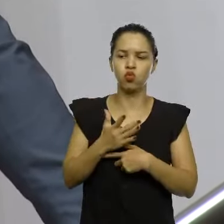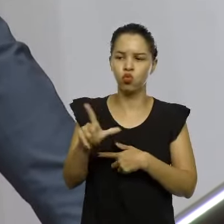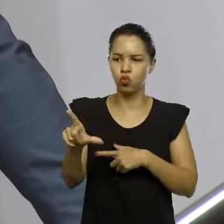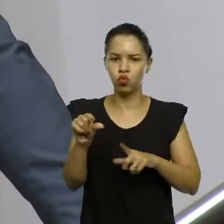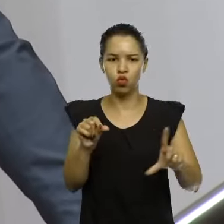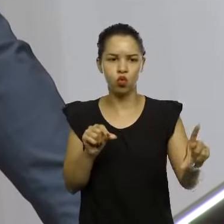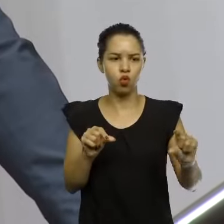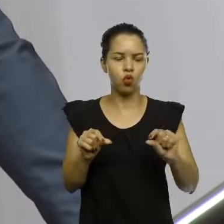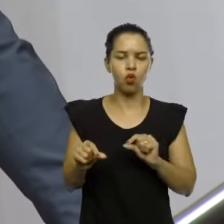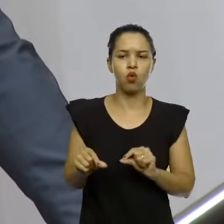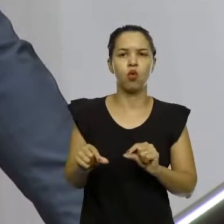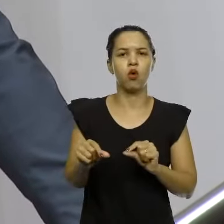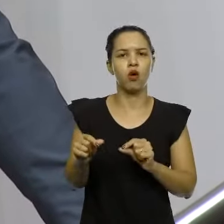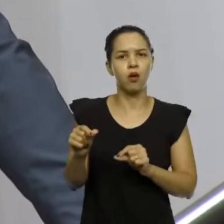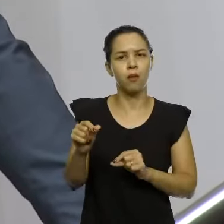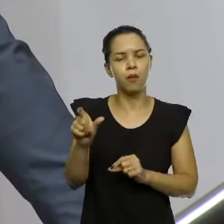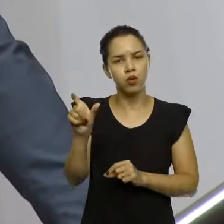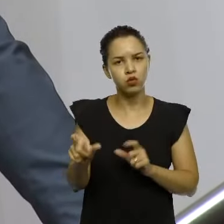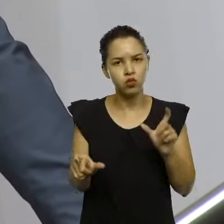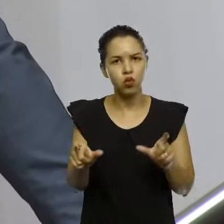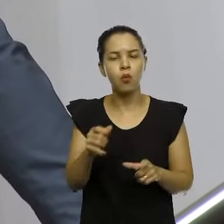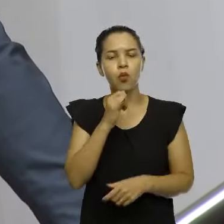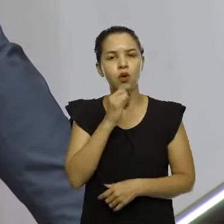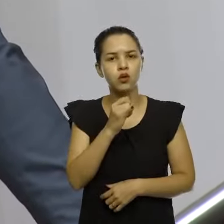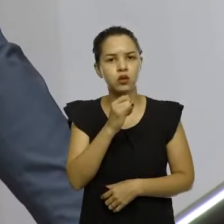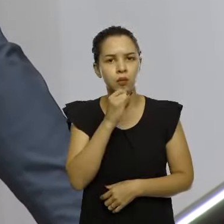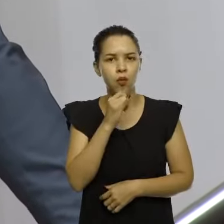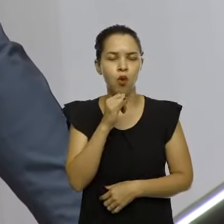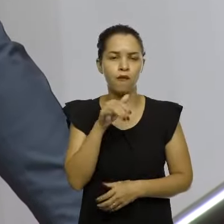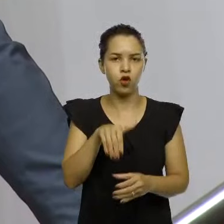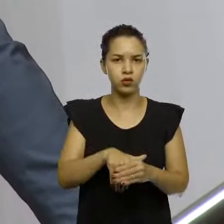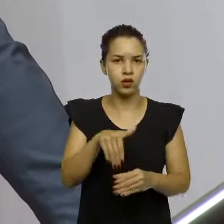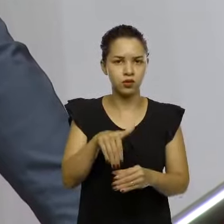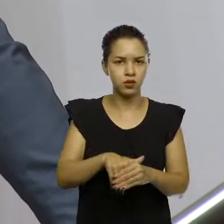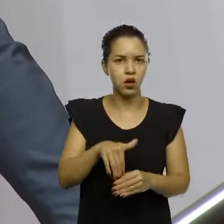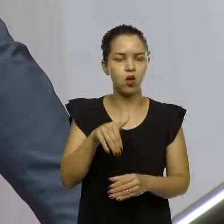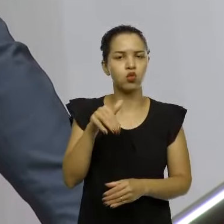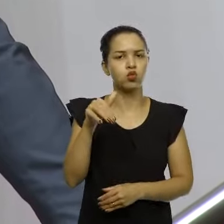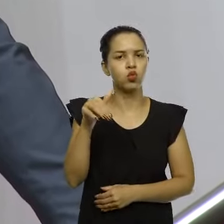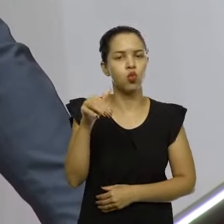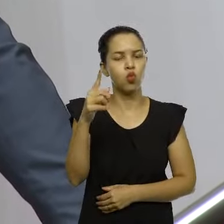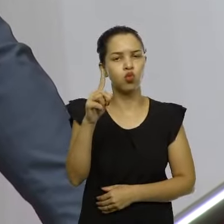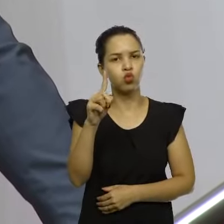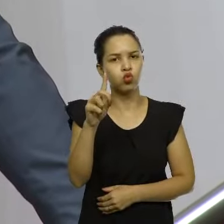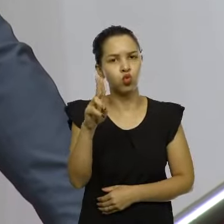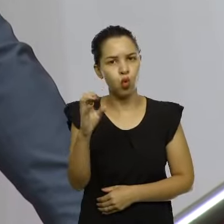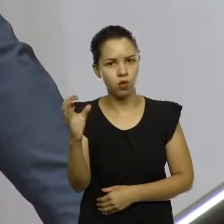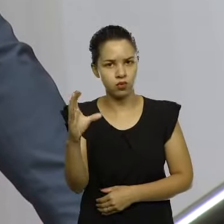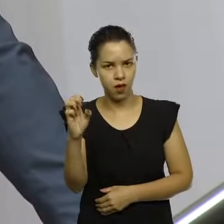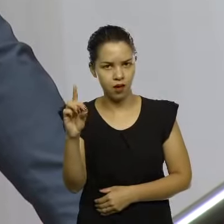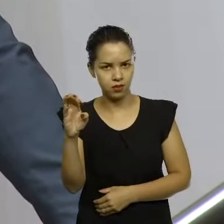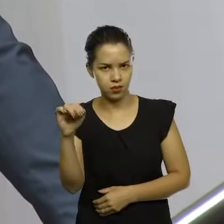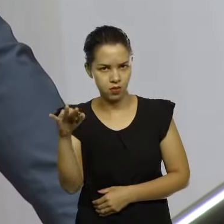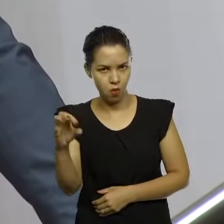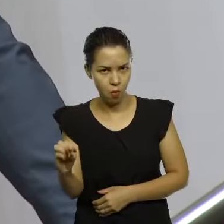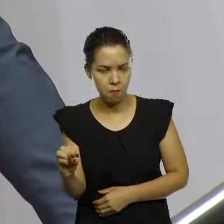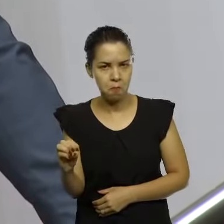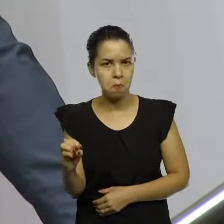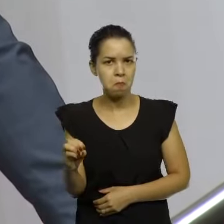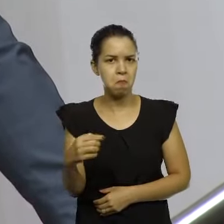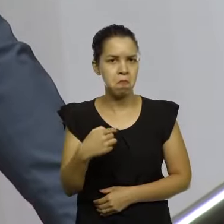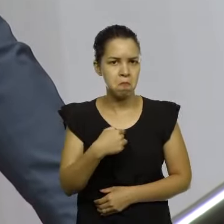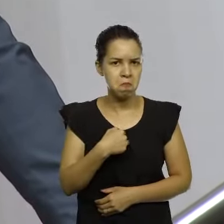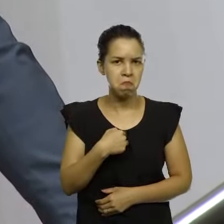uma delas foi a votação do Duodécimo. Ali dentro, eu experimentei a amarga